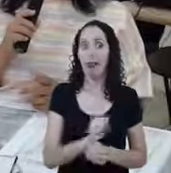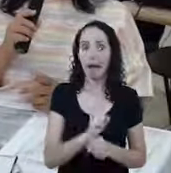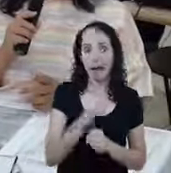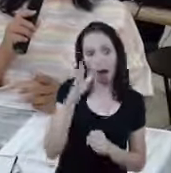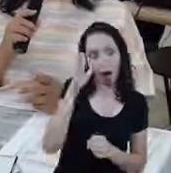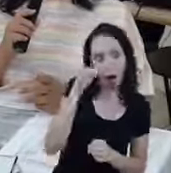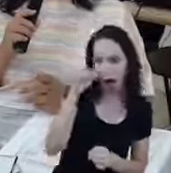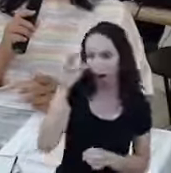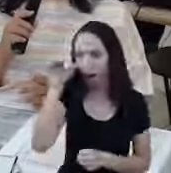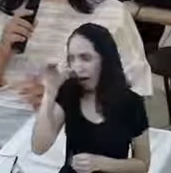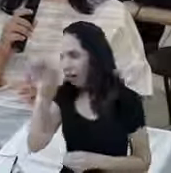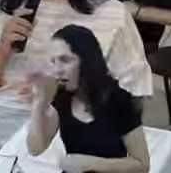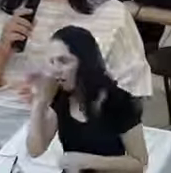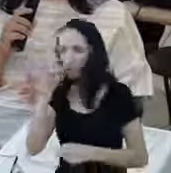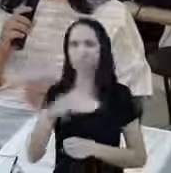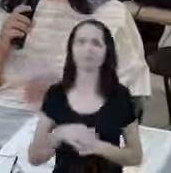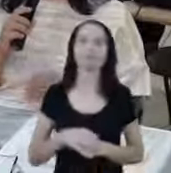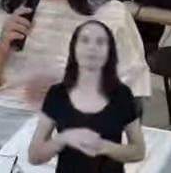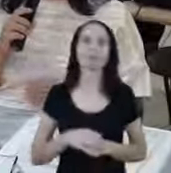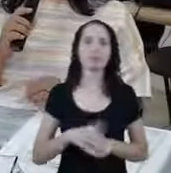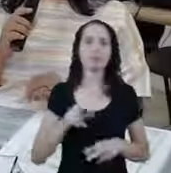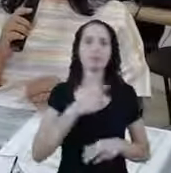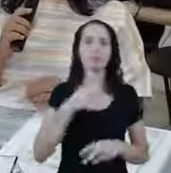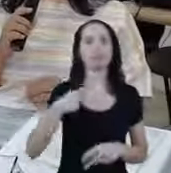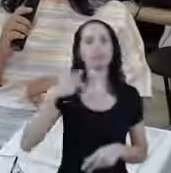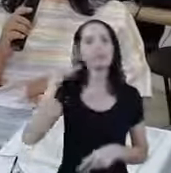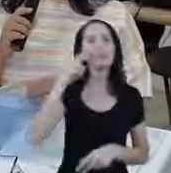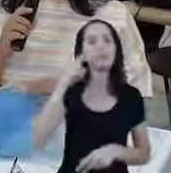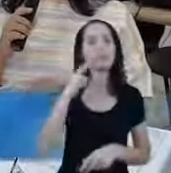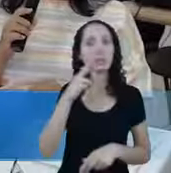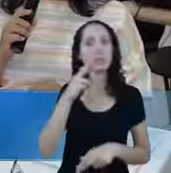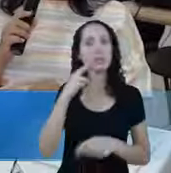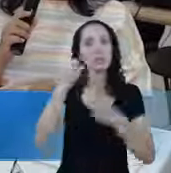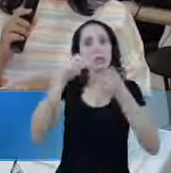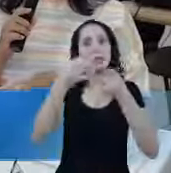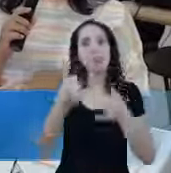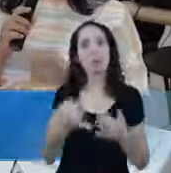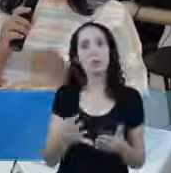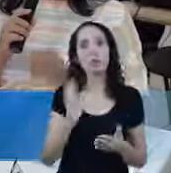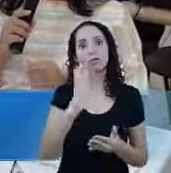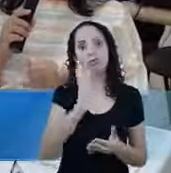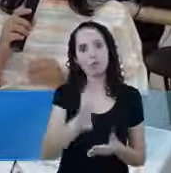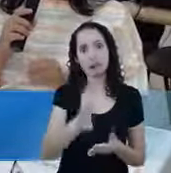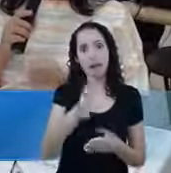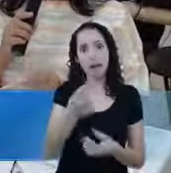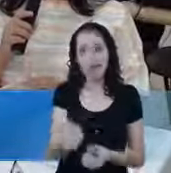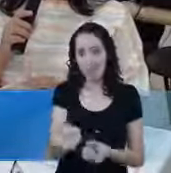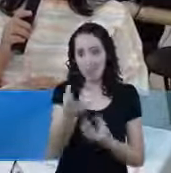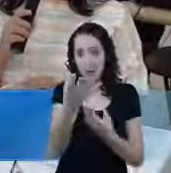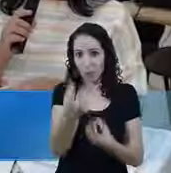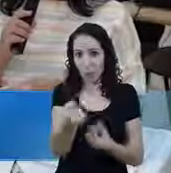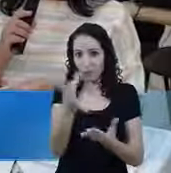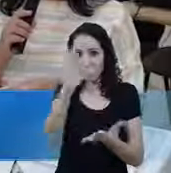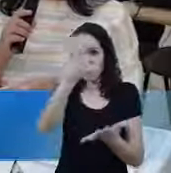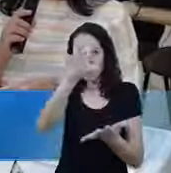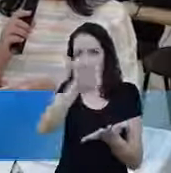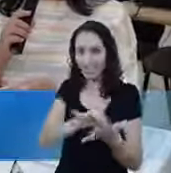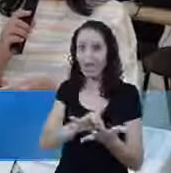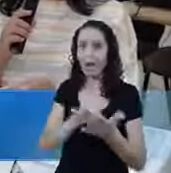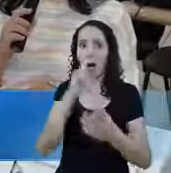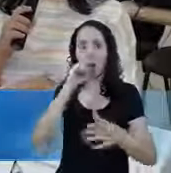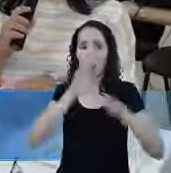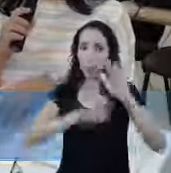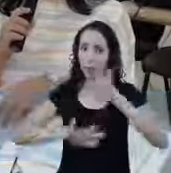pastor Ricardo Salientou Realmente Busque informações De fonte Fidedigna Se o momento Do